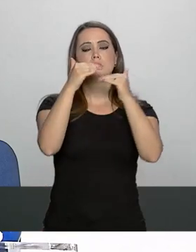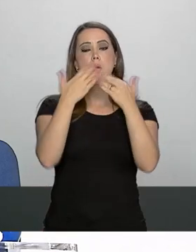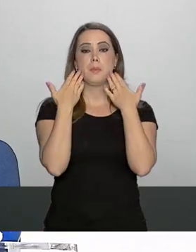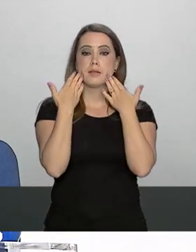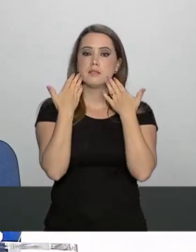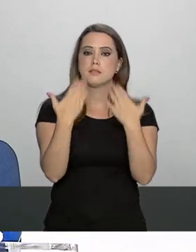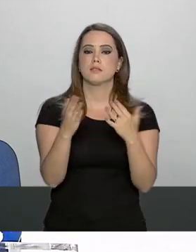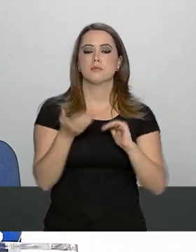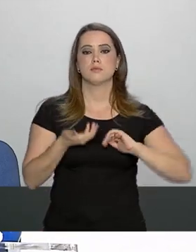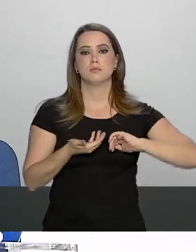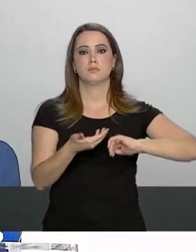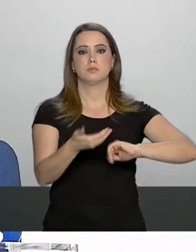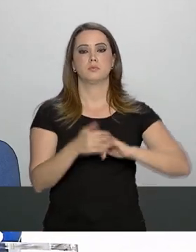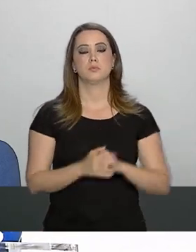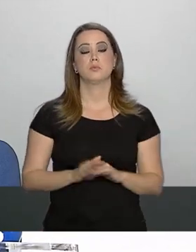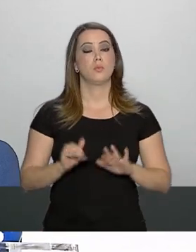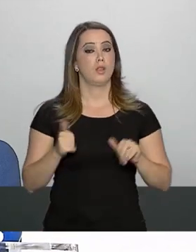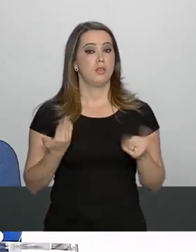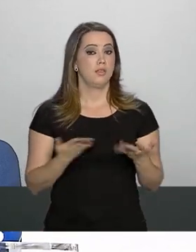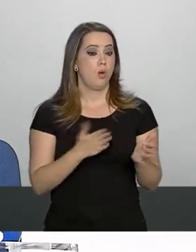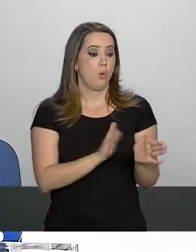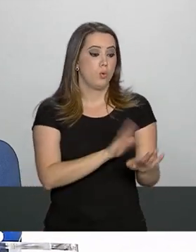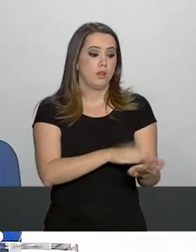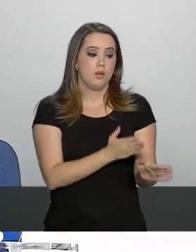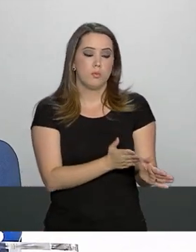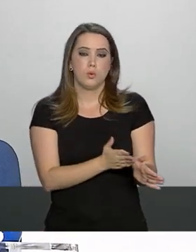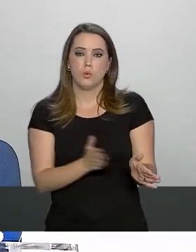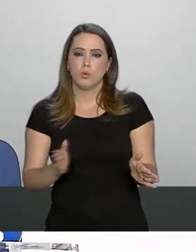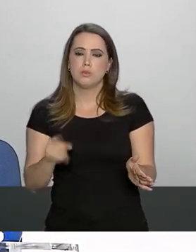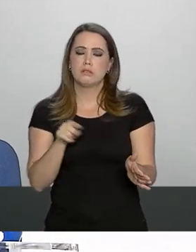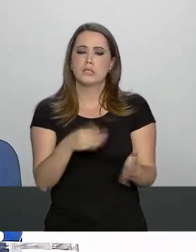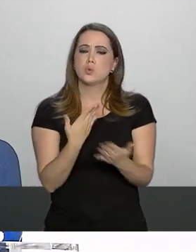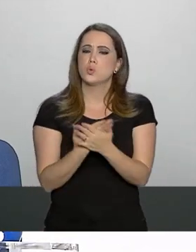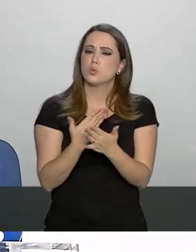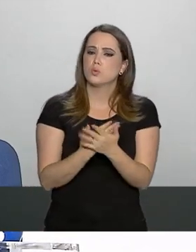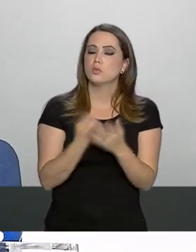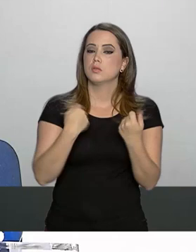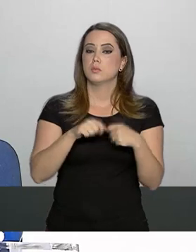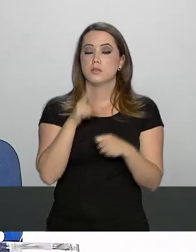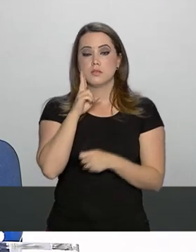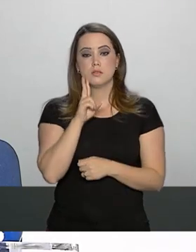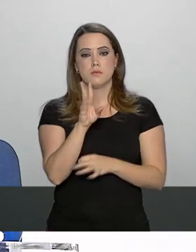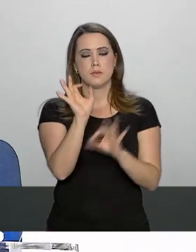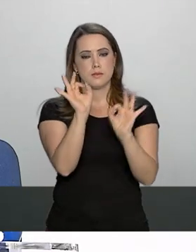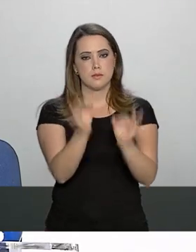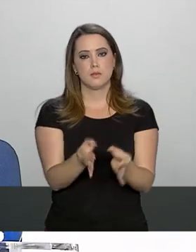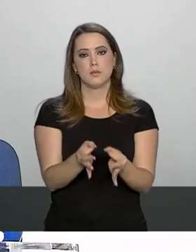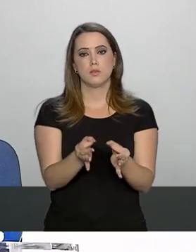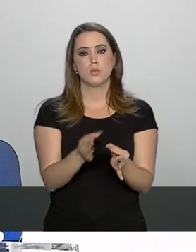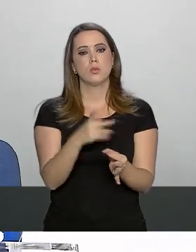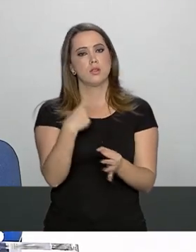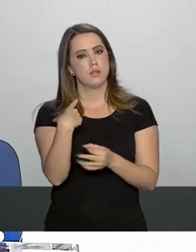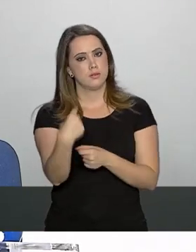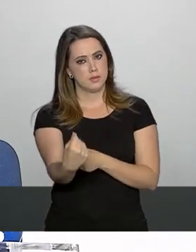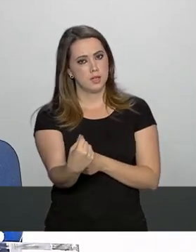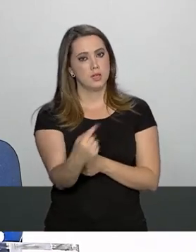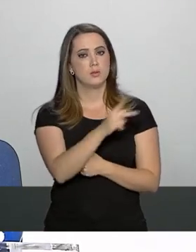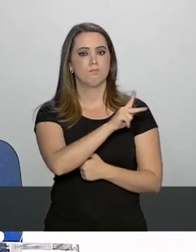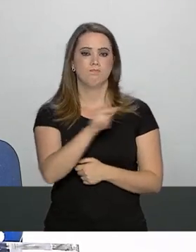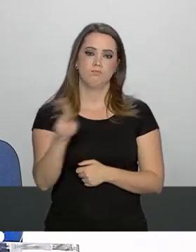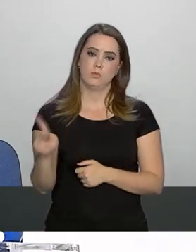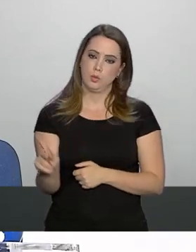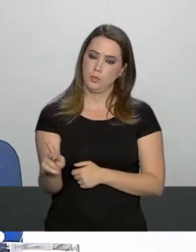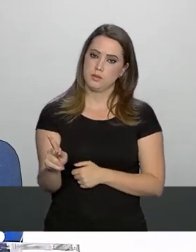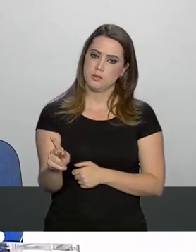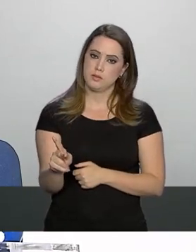apresentado ao Congresso. Então, o tempo desta análise vai depender naturalmente da saída do presidente